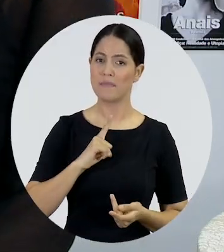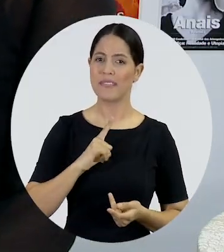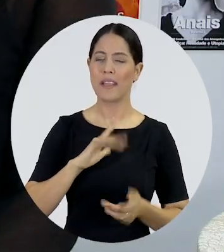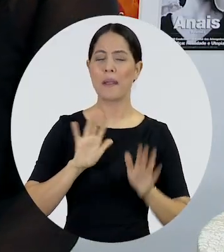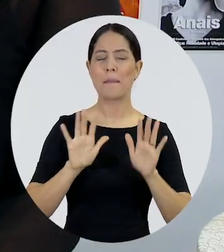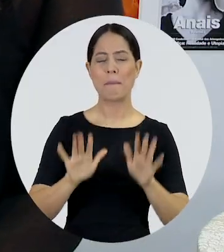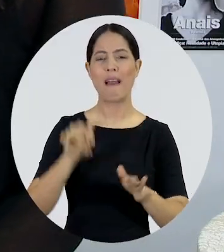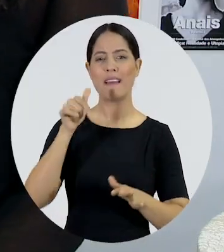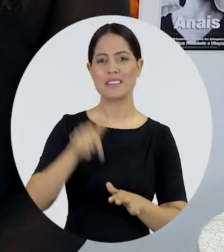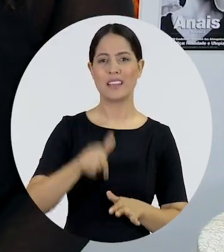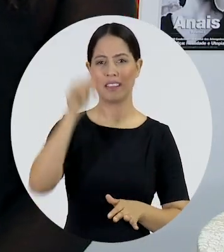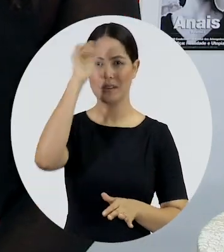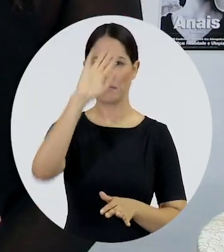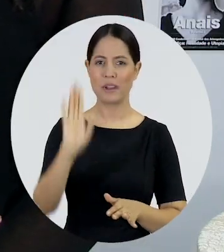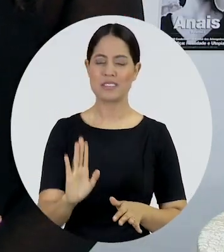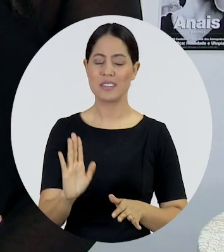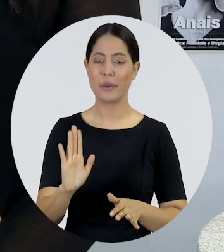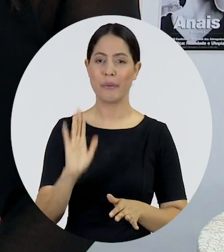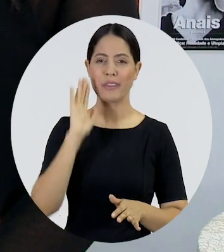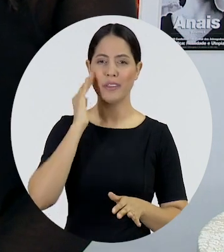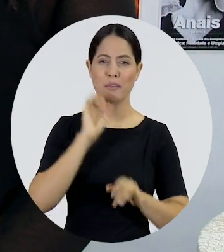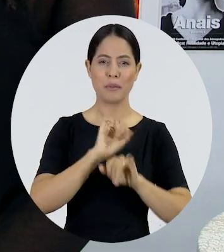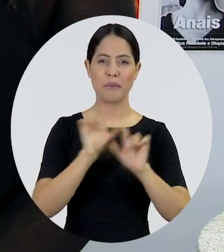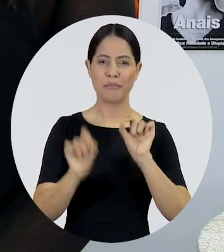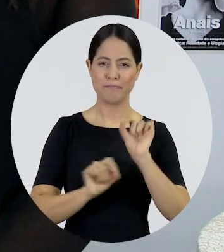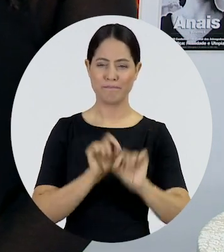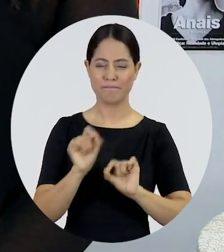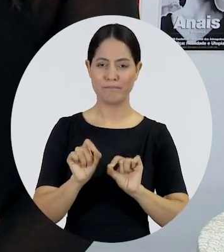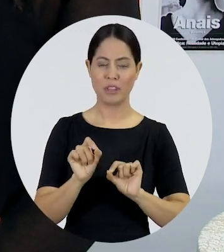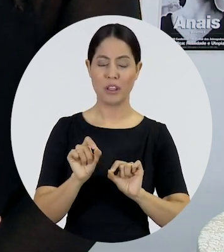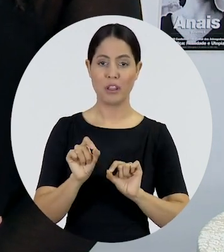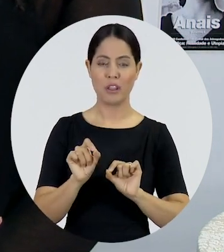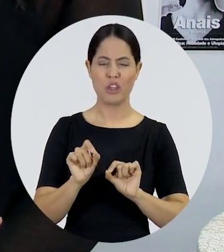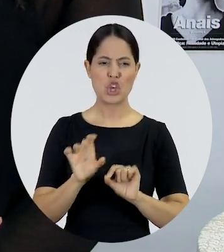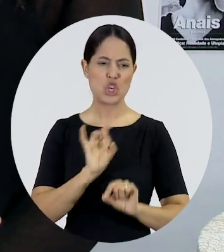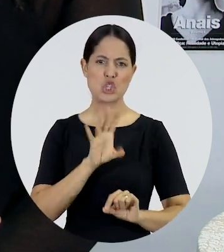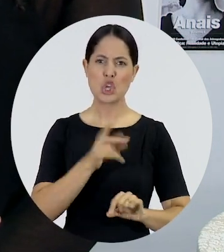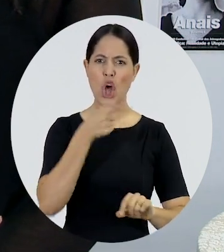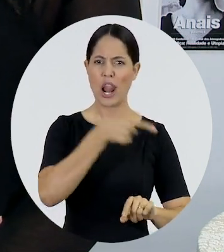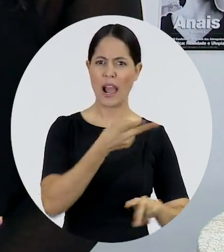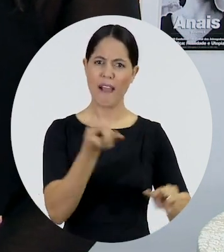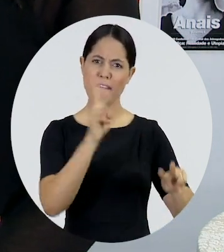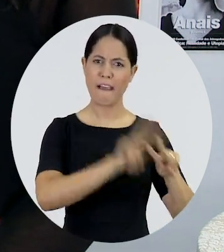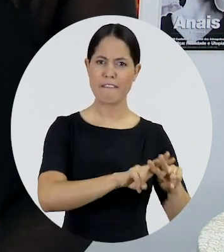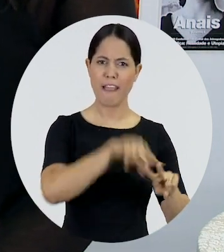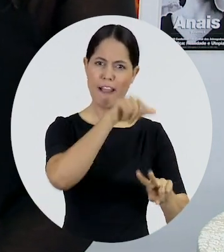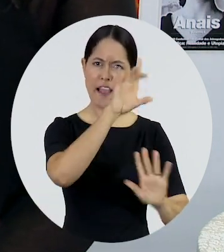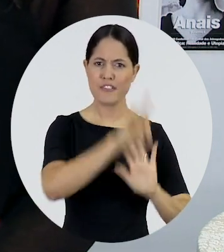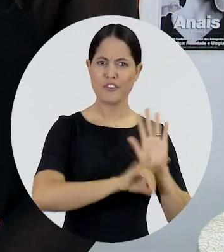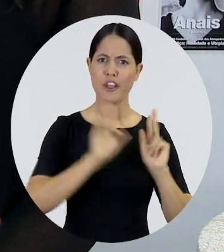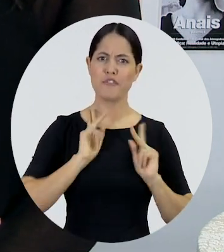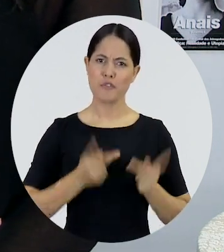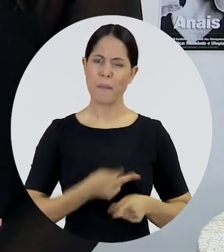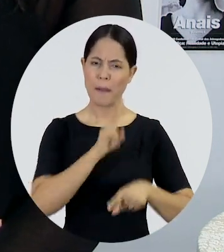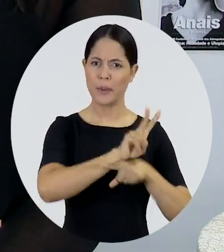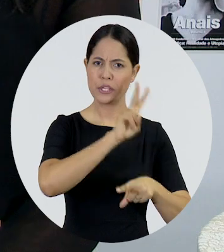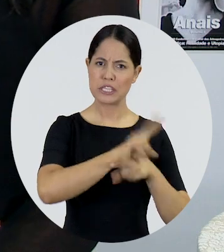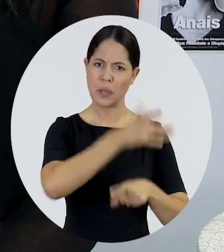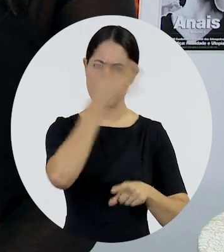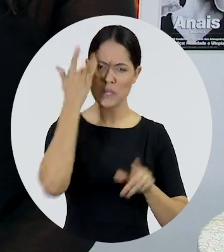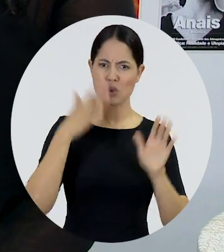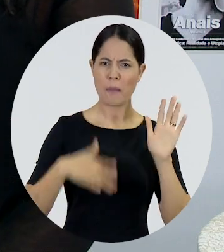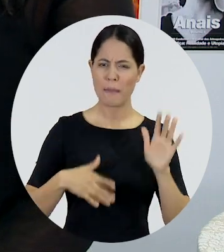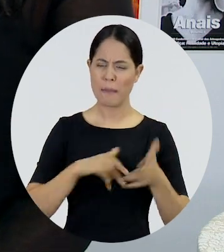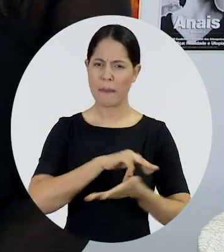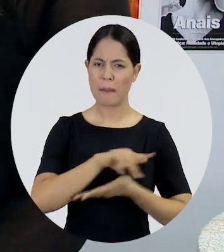Mas, muitas vezes, no Brasil, confunde-se e entende que os direitos humanos são só o que acontece nas cadeias, é só defender os